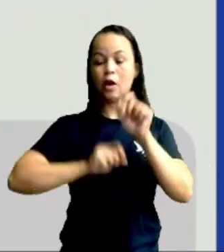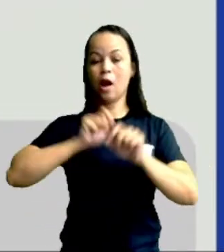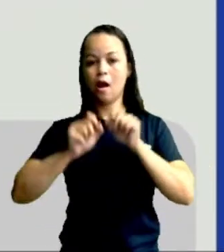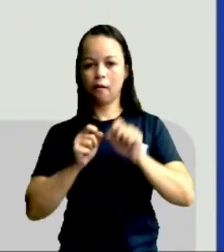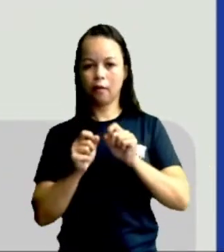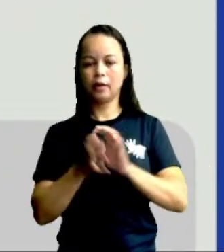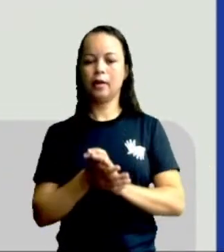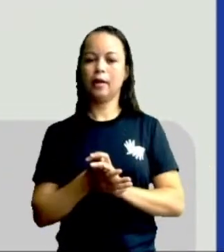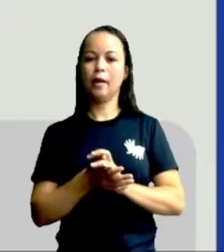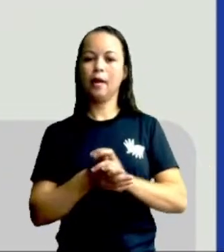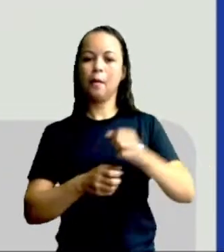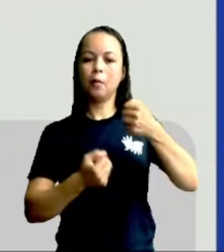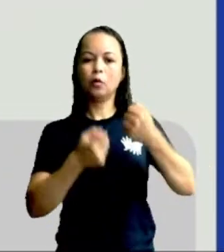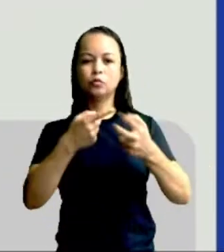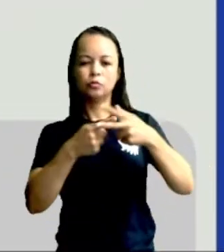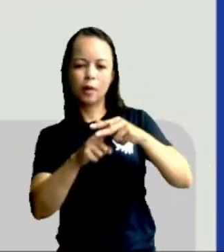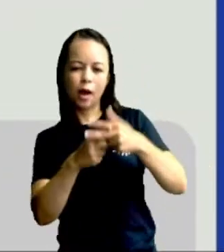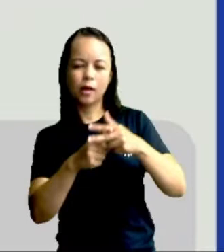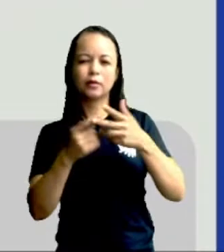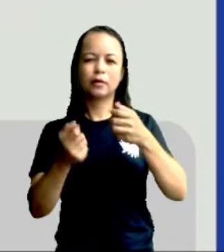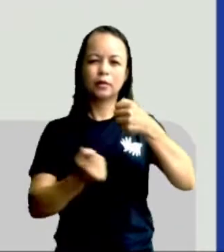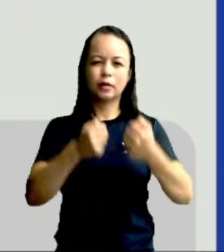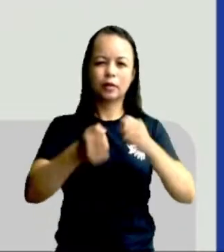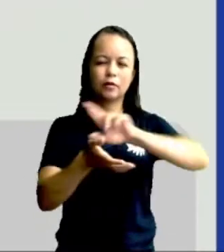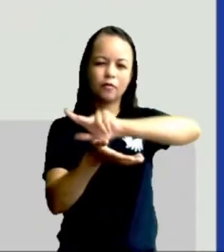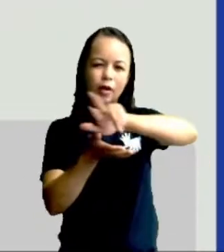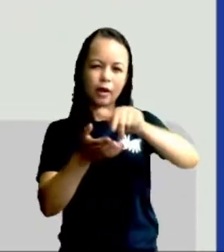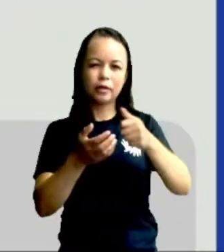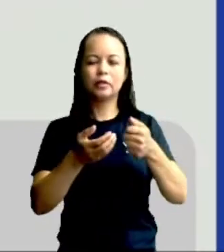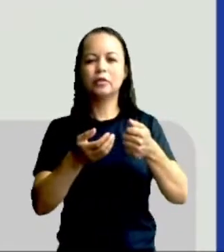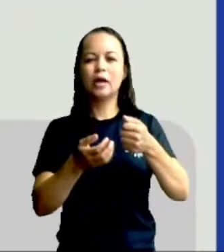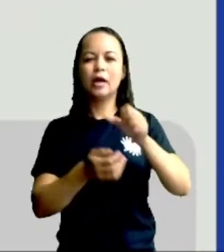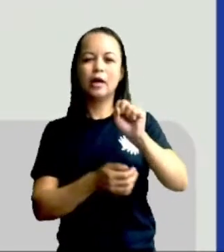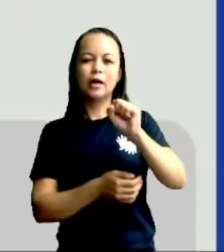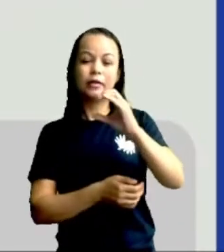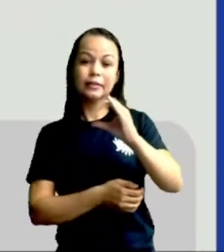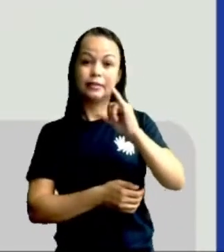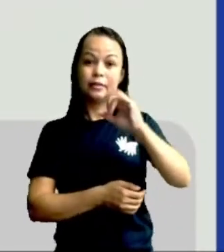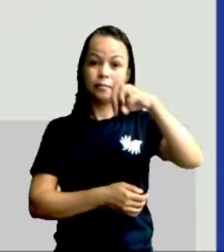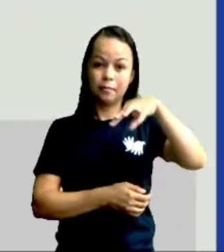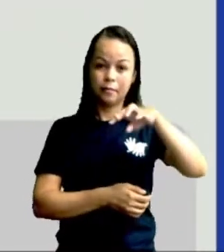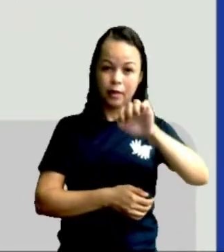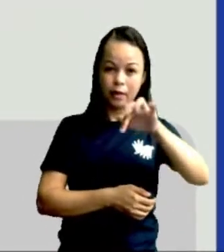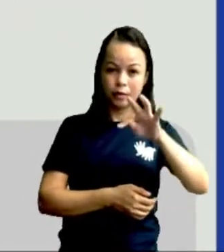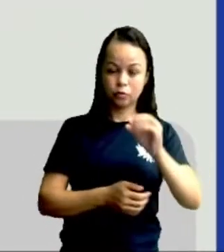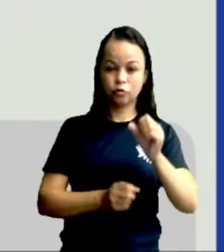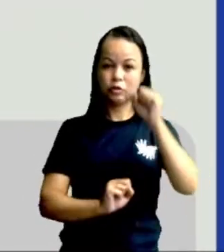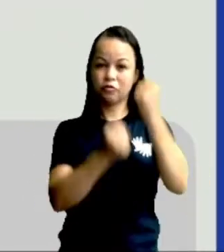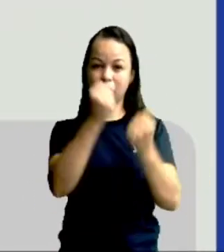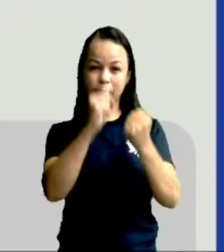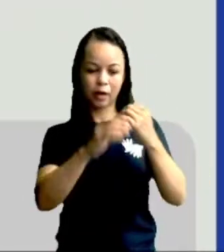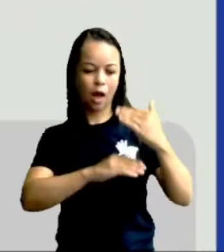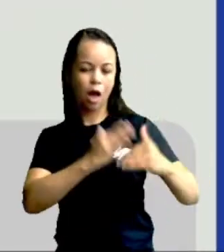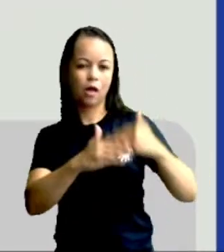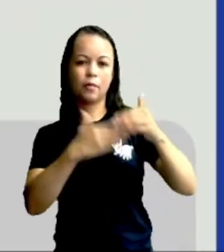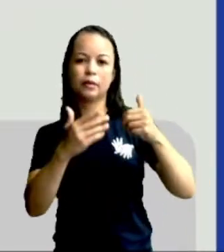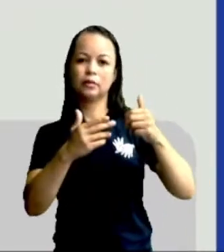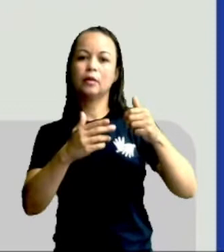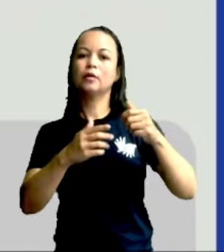como automóveis, máquinas, tratores, cimento e entre outros são fabricados a partir de